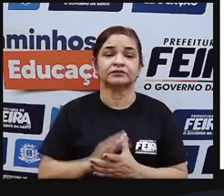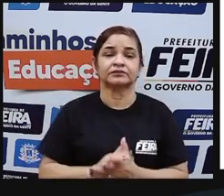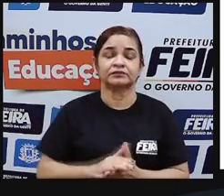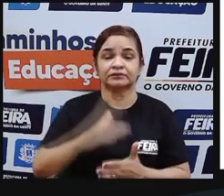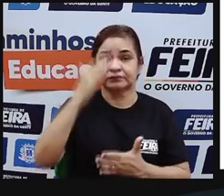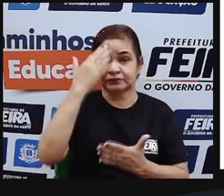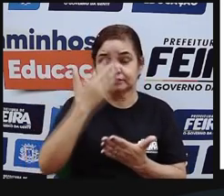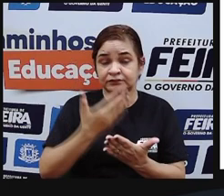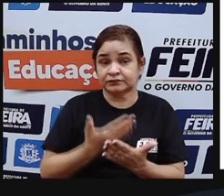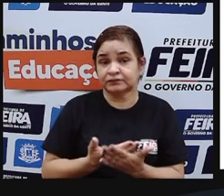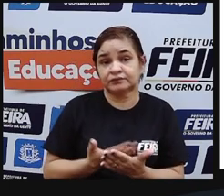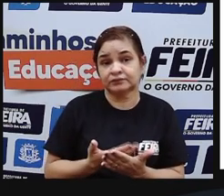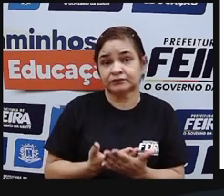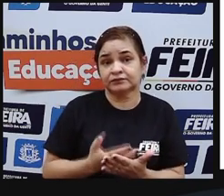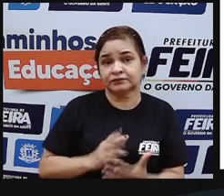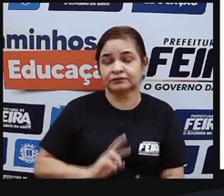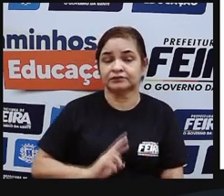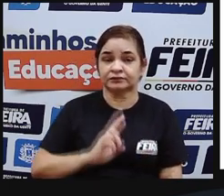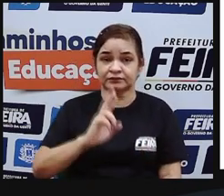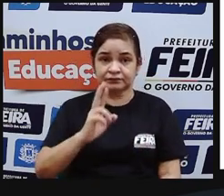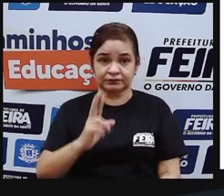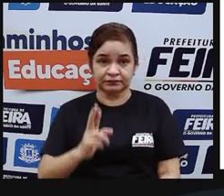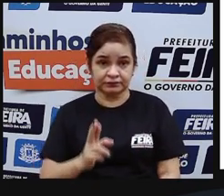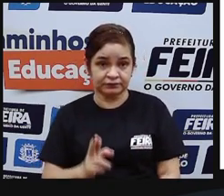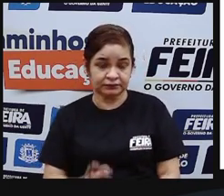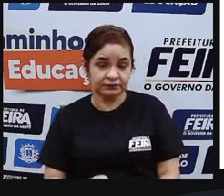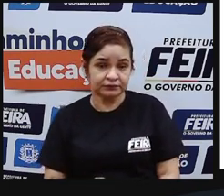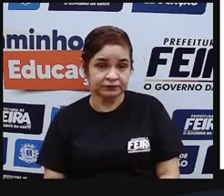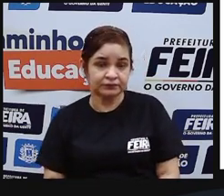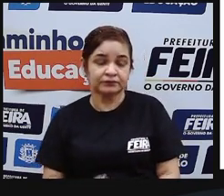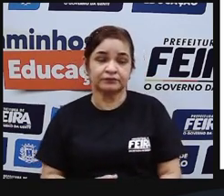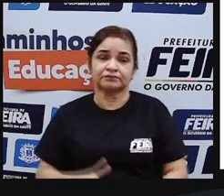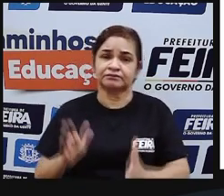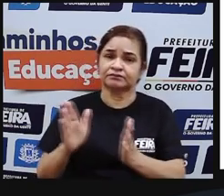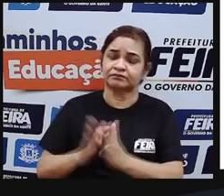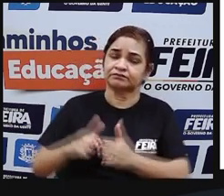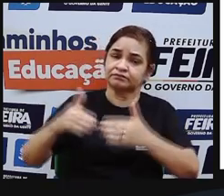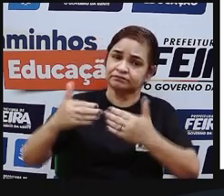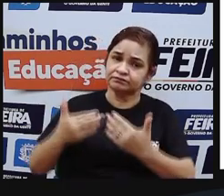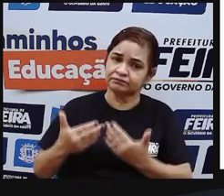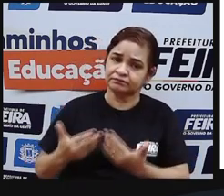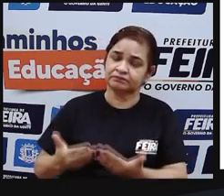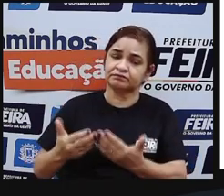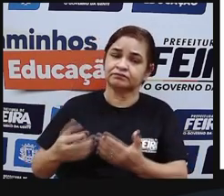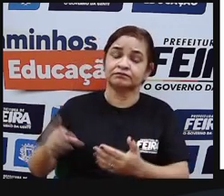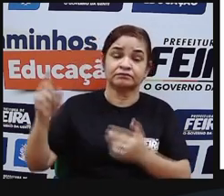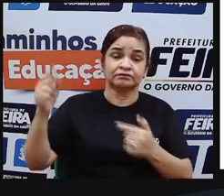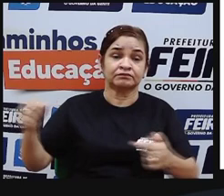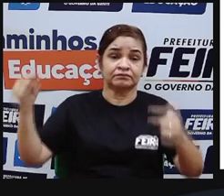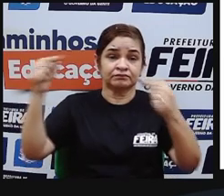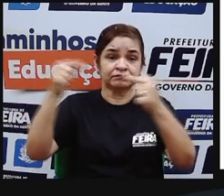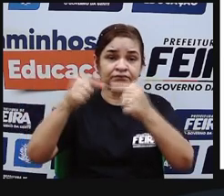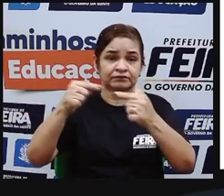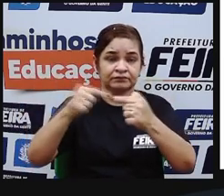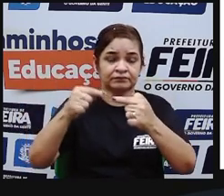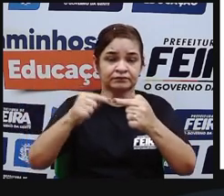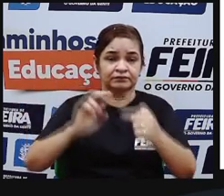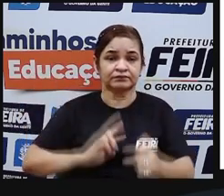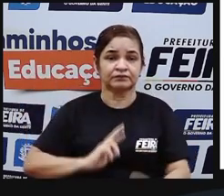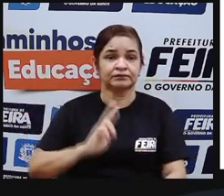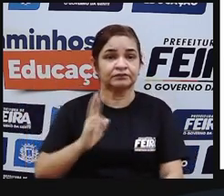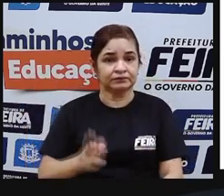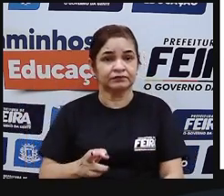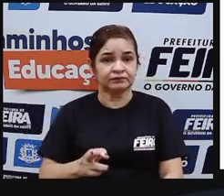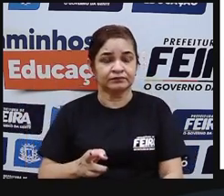religiosidade então eles tinham um sistema de governo conectado ao sistema religioso